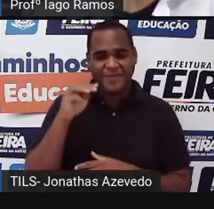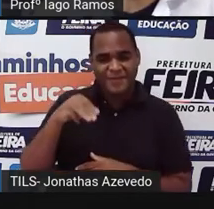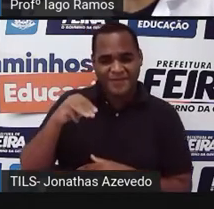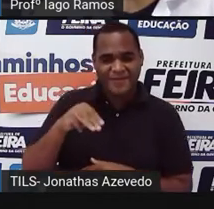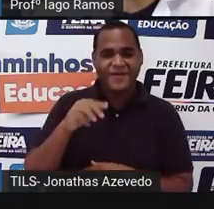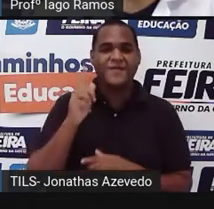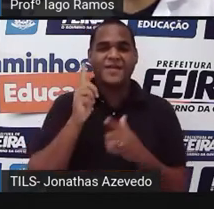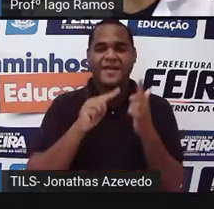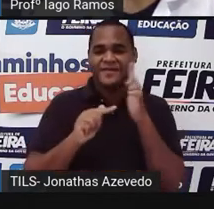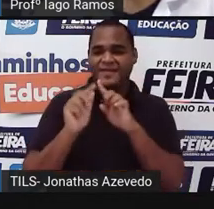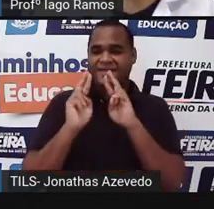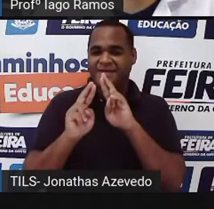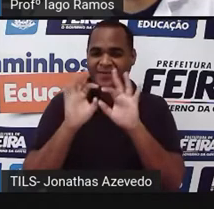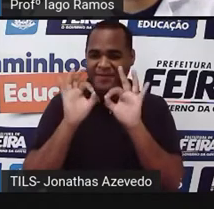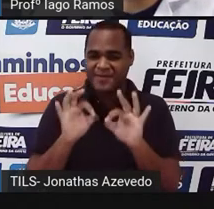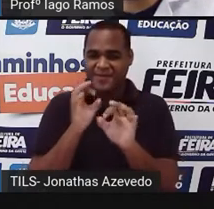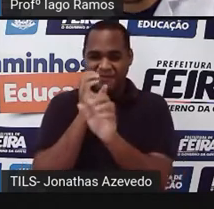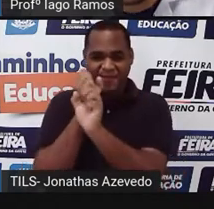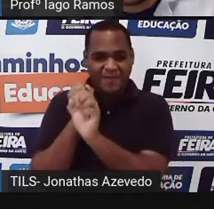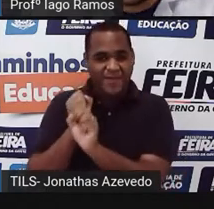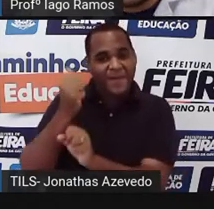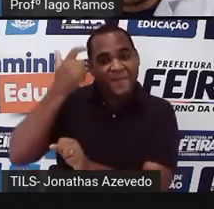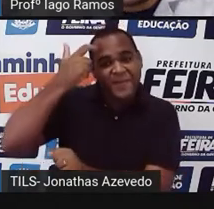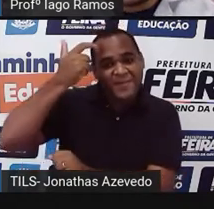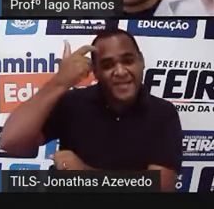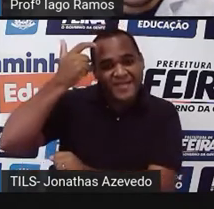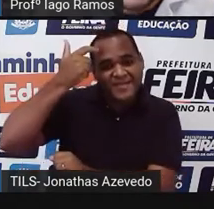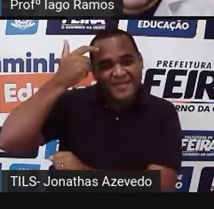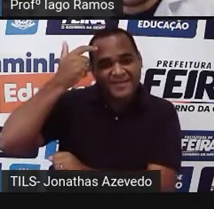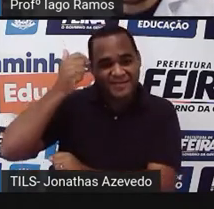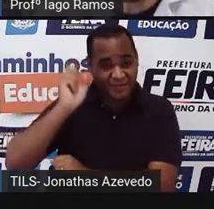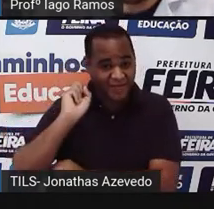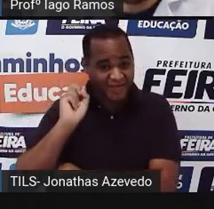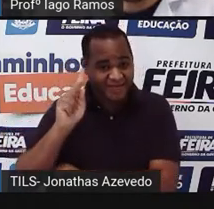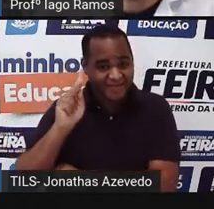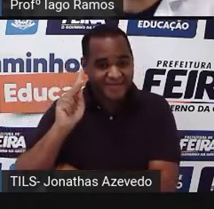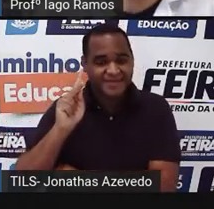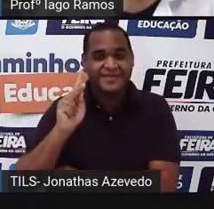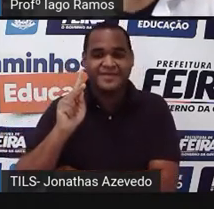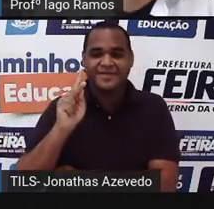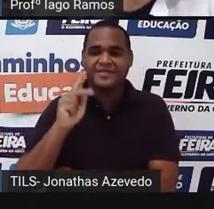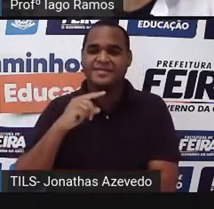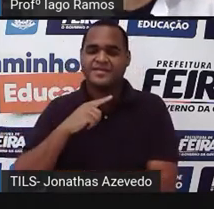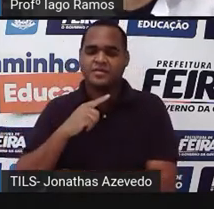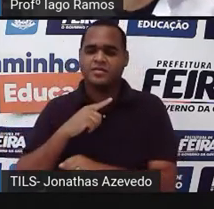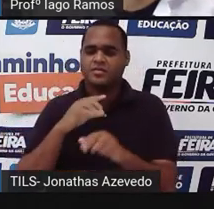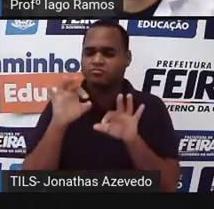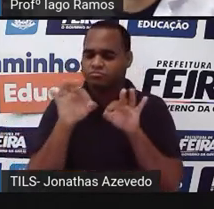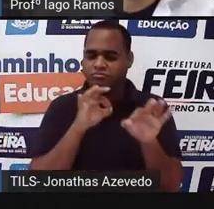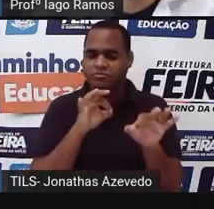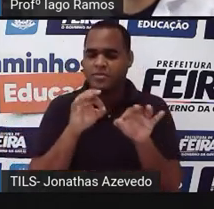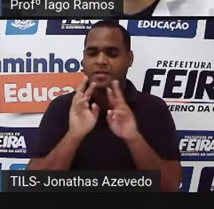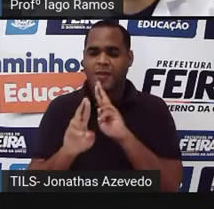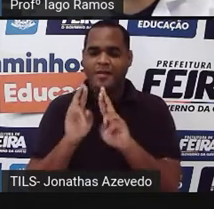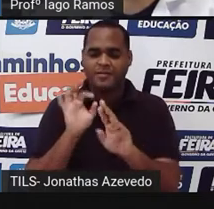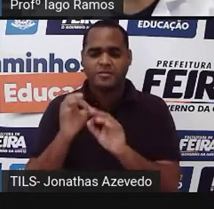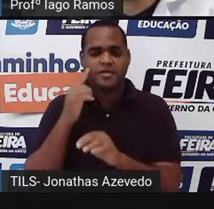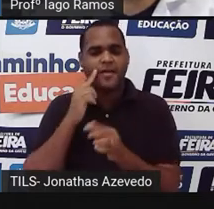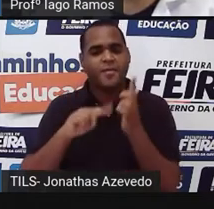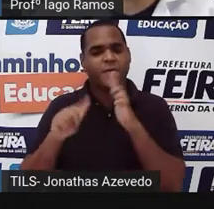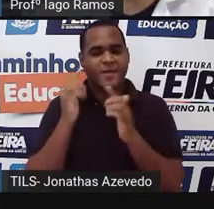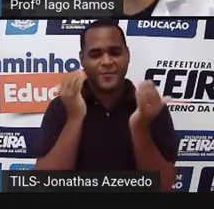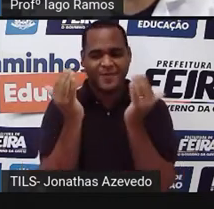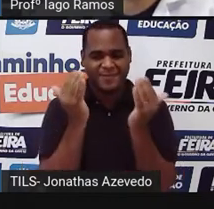minuto para você fazer esses cálculos mentalmente, tá bom? E aí você segura os seus resultados para a gente conseguir